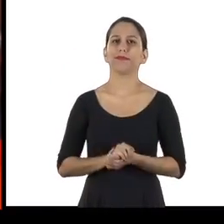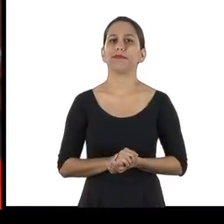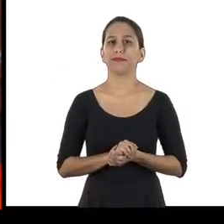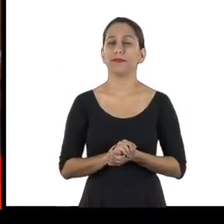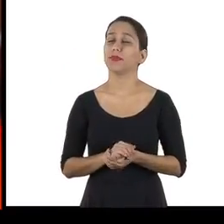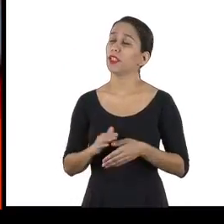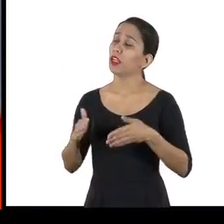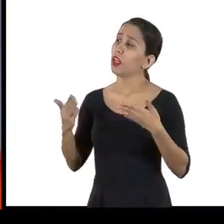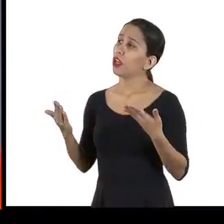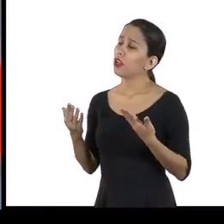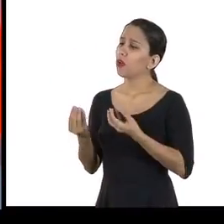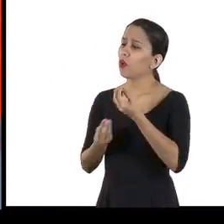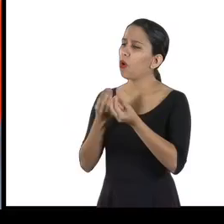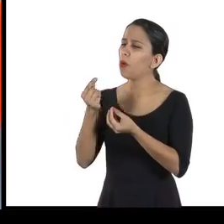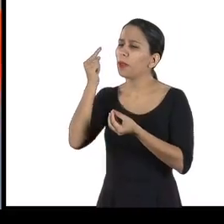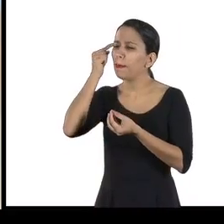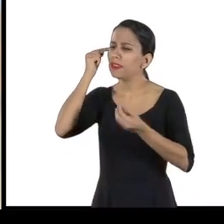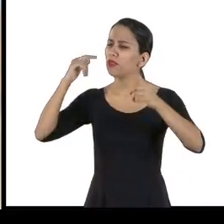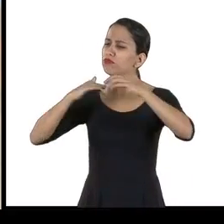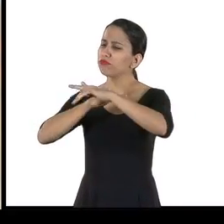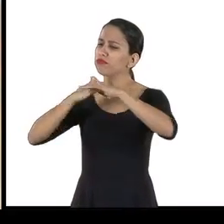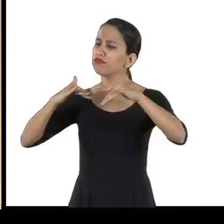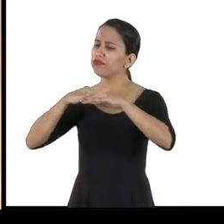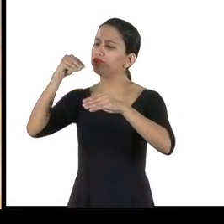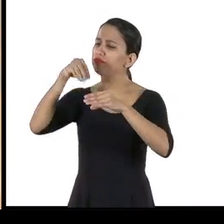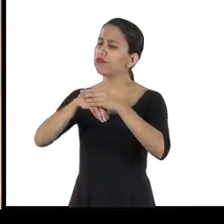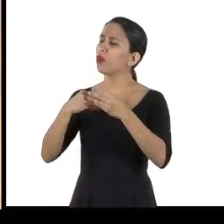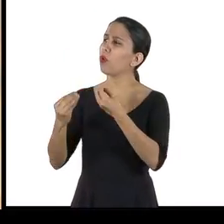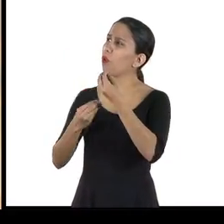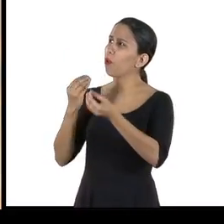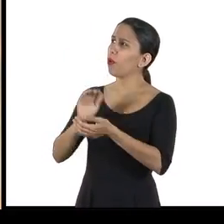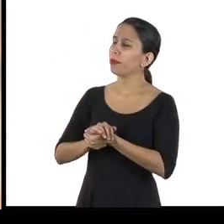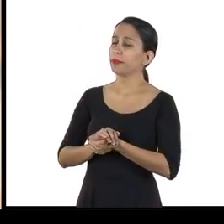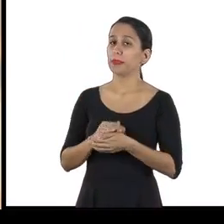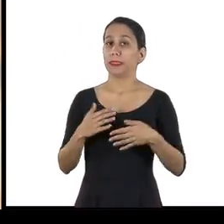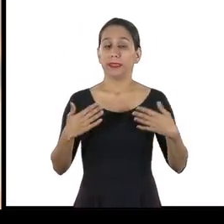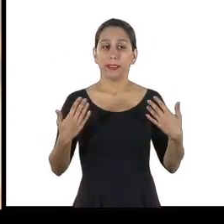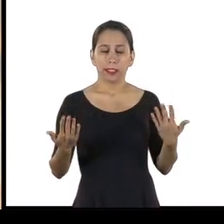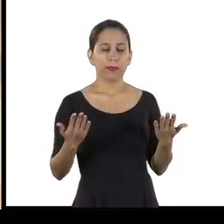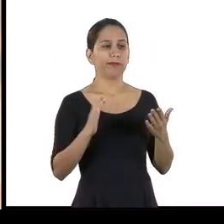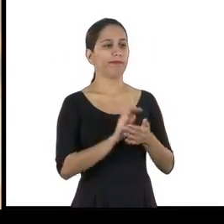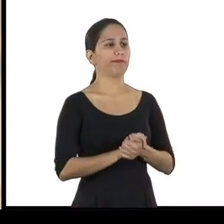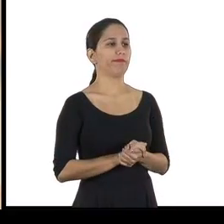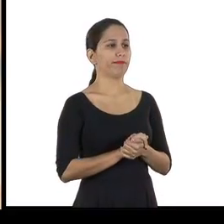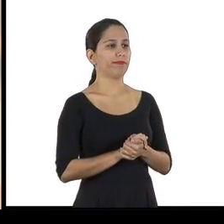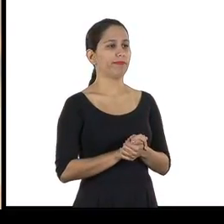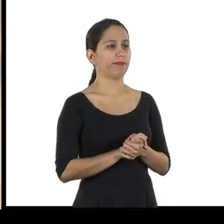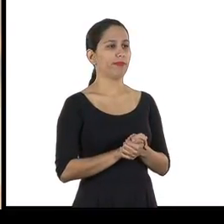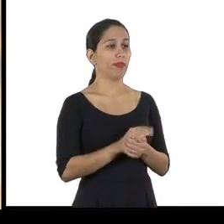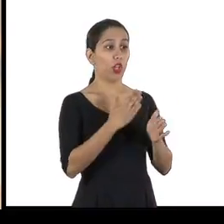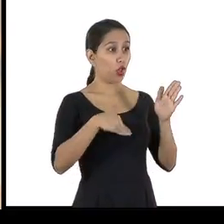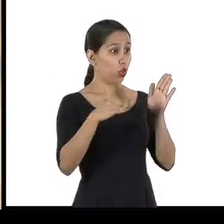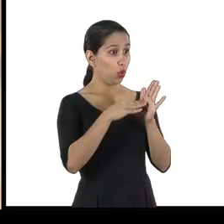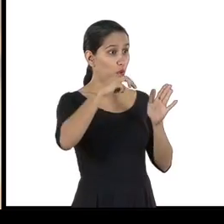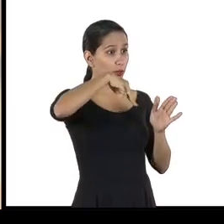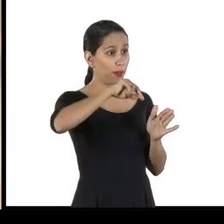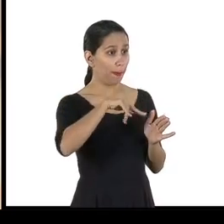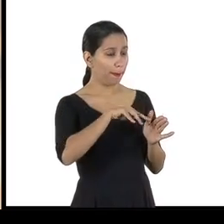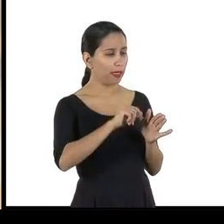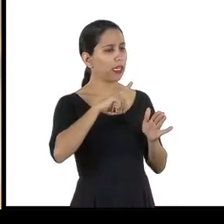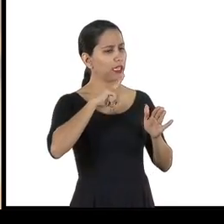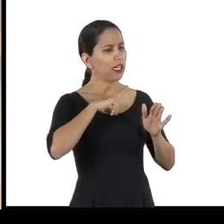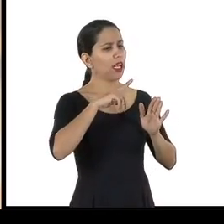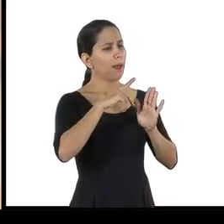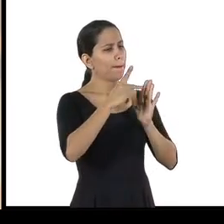Leandro, como é pensado o trânsito numa mina? É isso. Toda mina deve possuir um plano de trânsito que faz parte do sistema de gestão de segurança.